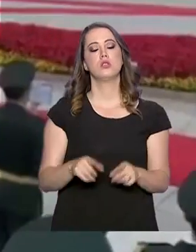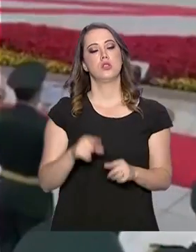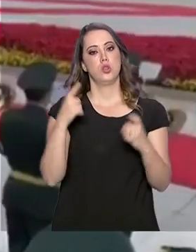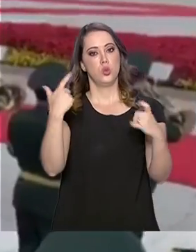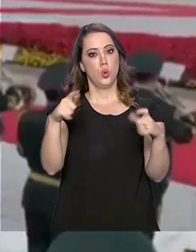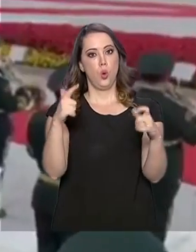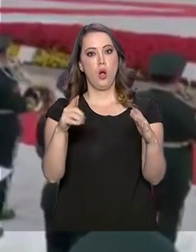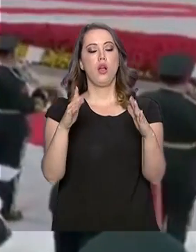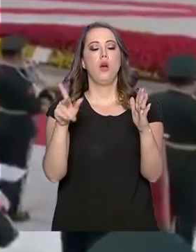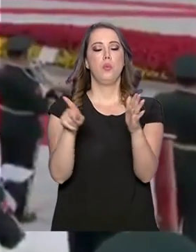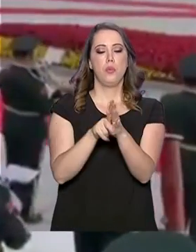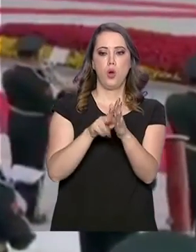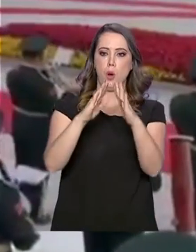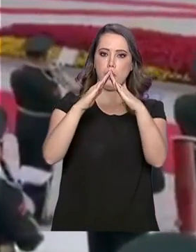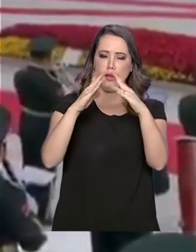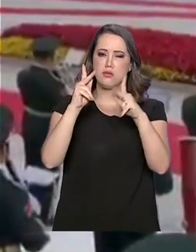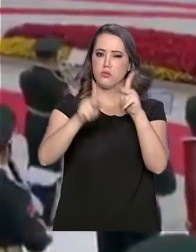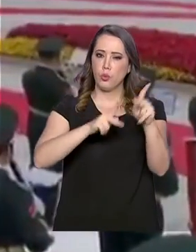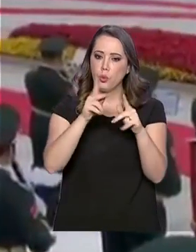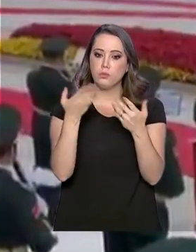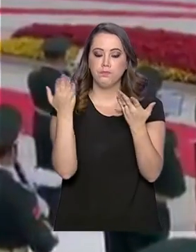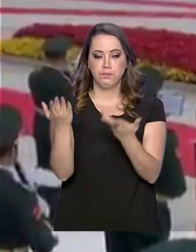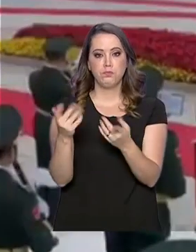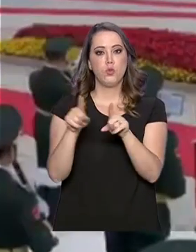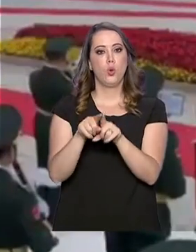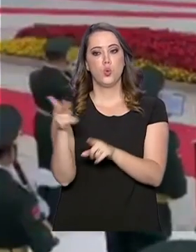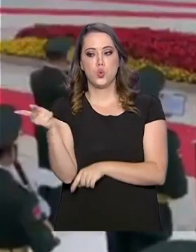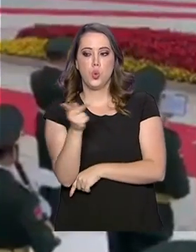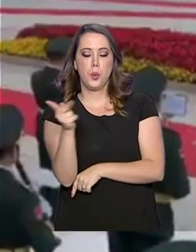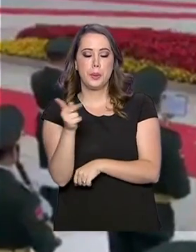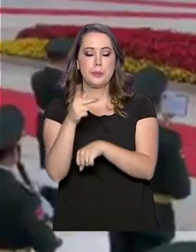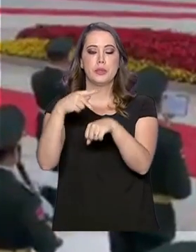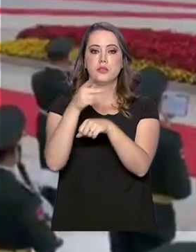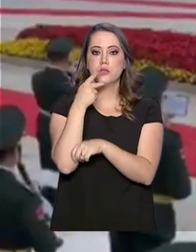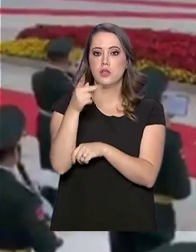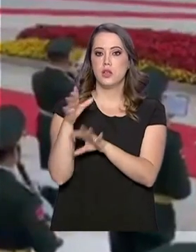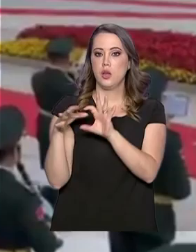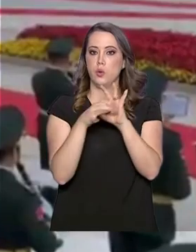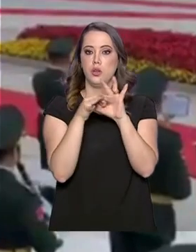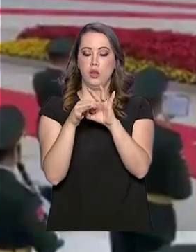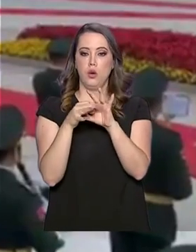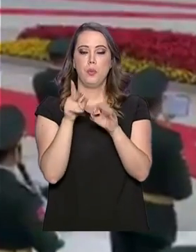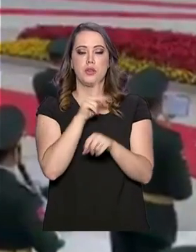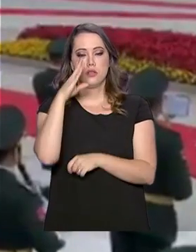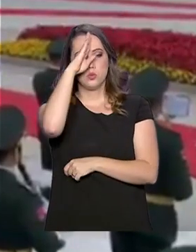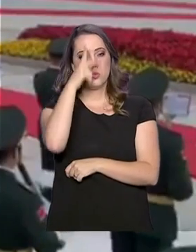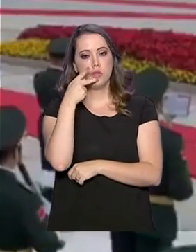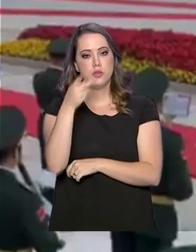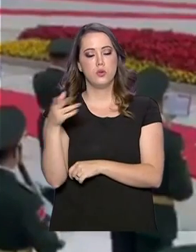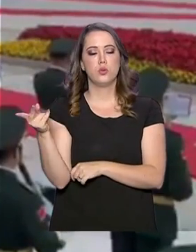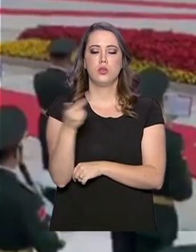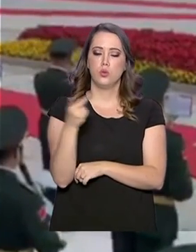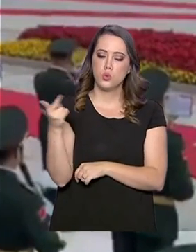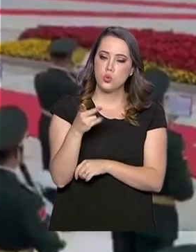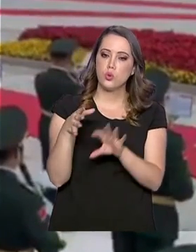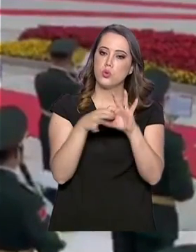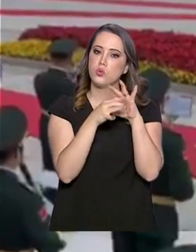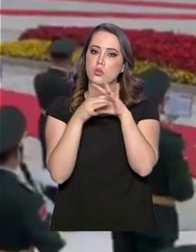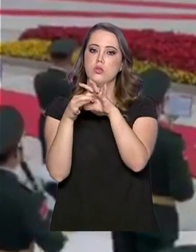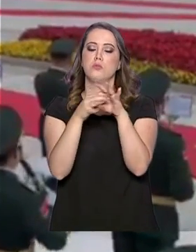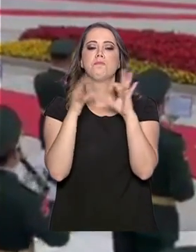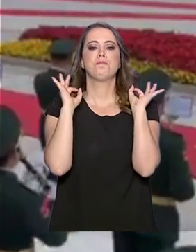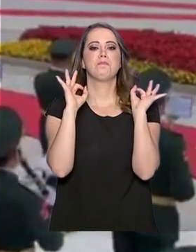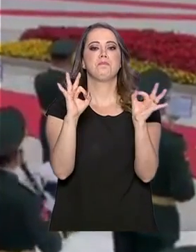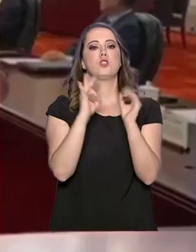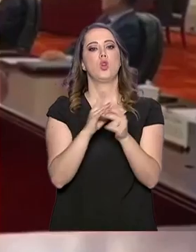trabalho entre os dois países, o presidente Bolsonaro disse que a parceria entre Brasil e China tem tudo para dar certo. E convidou os